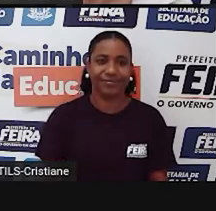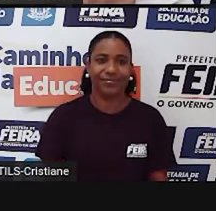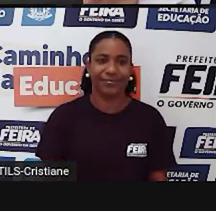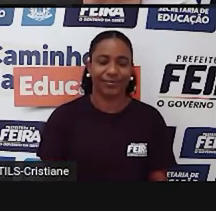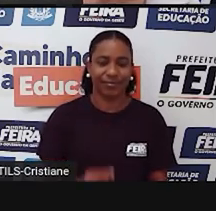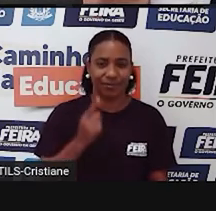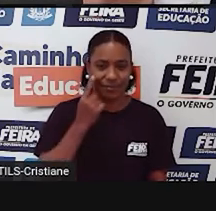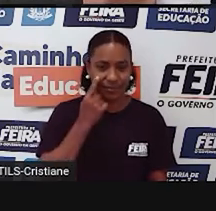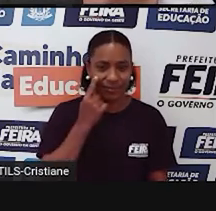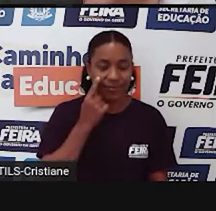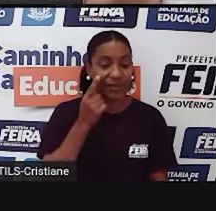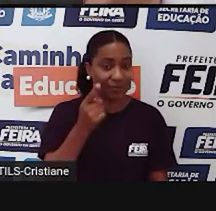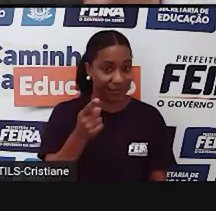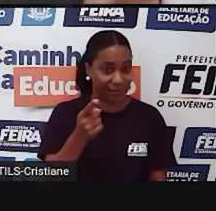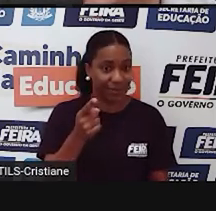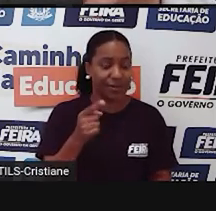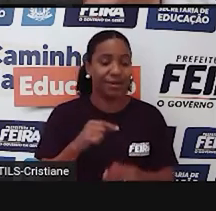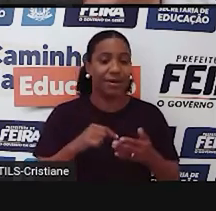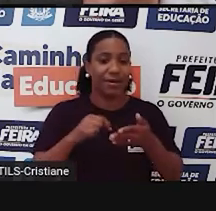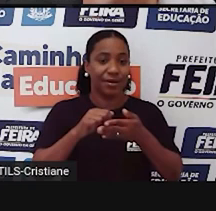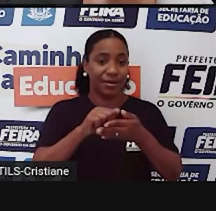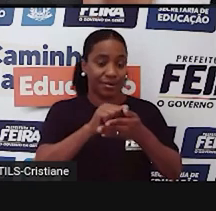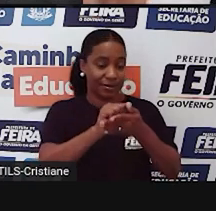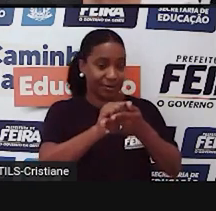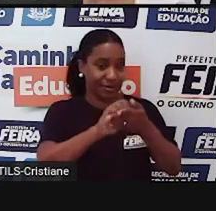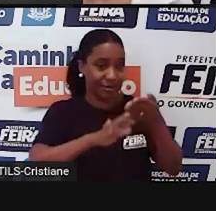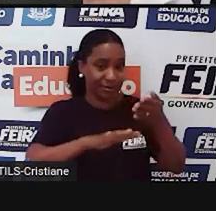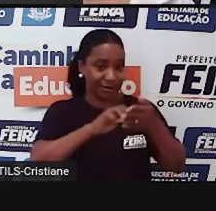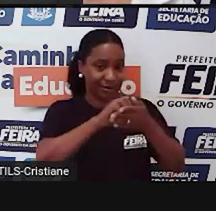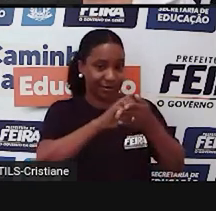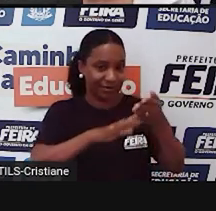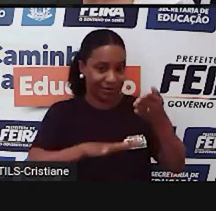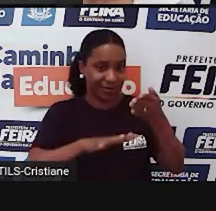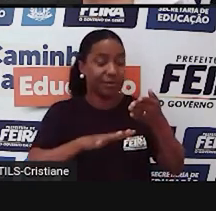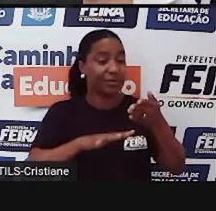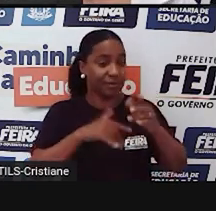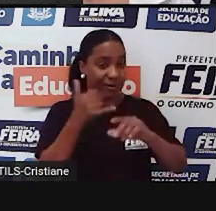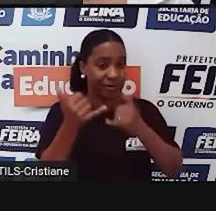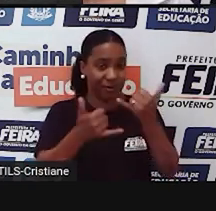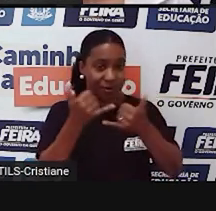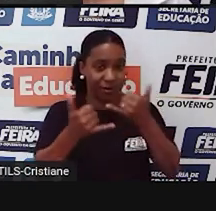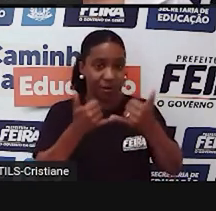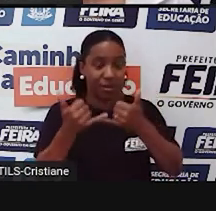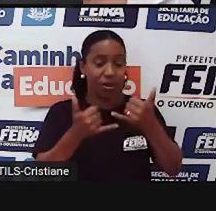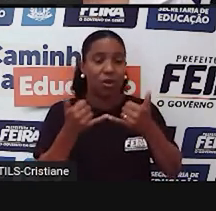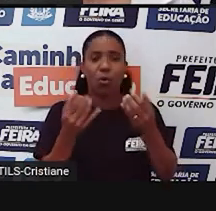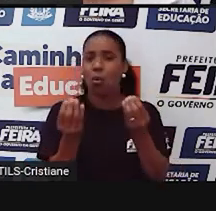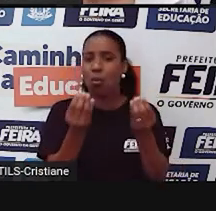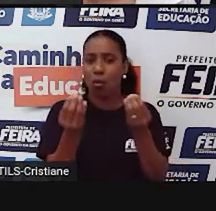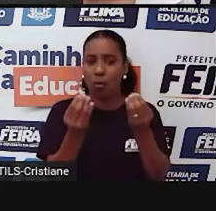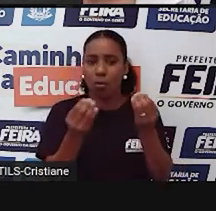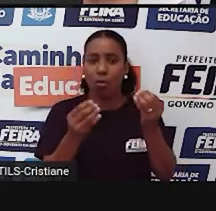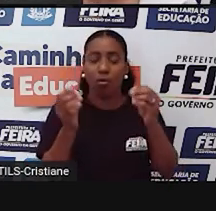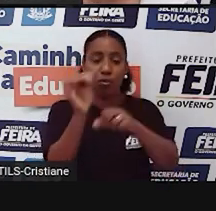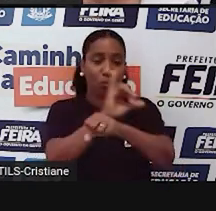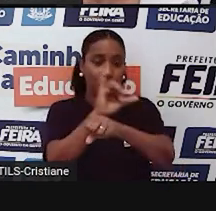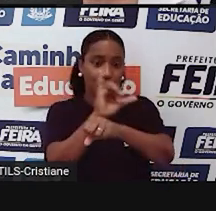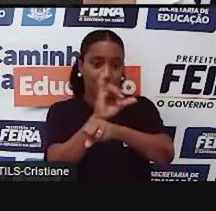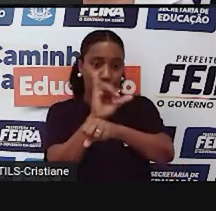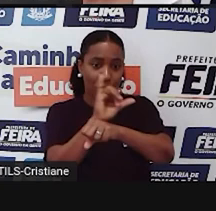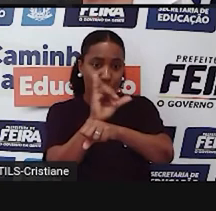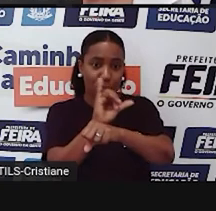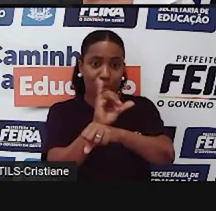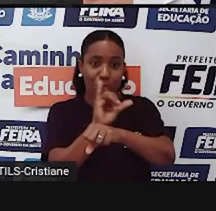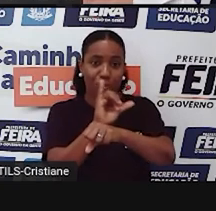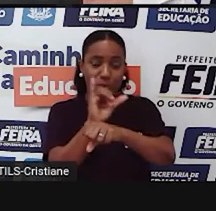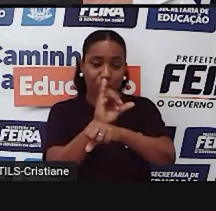juntos aqui na nossa aula virtual, os links vão estar sempre disponíveis no canal da CEDUC no